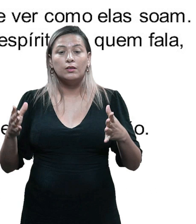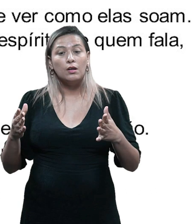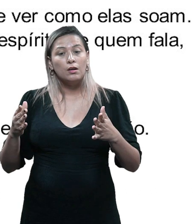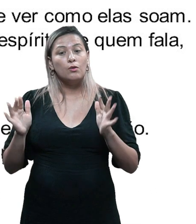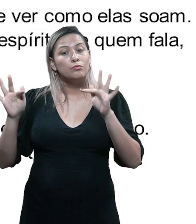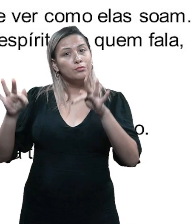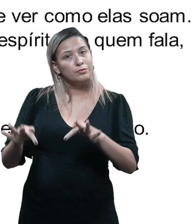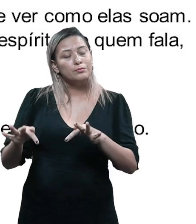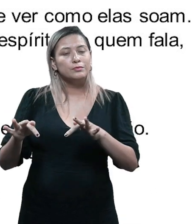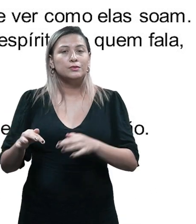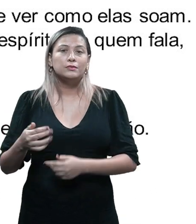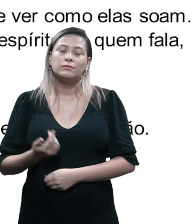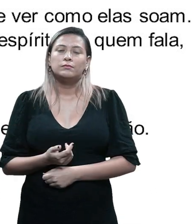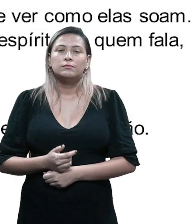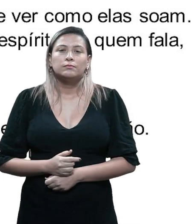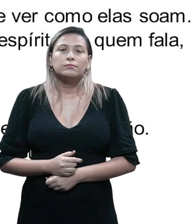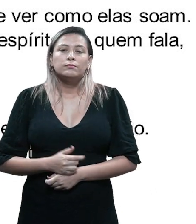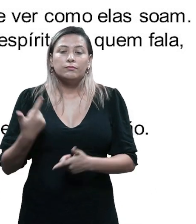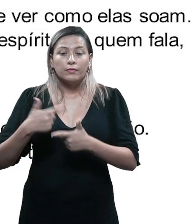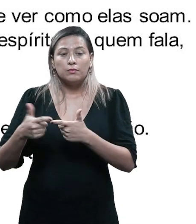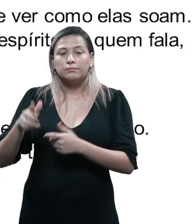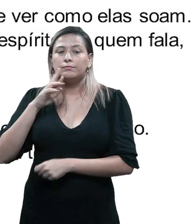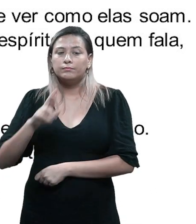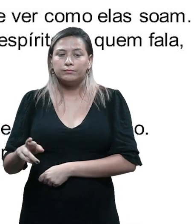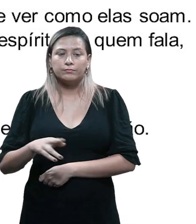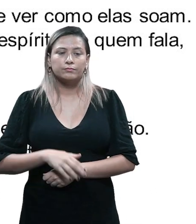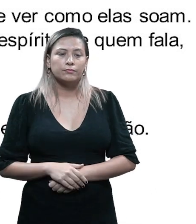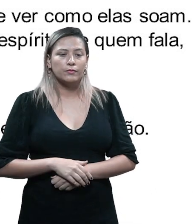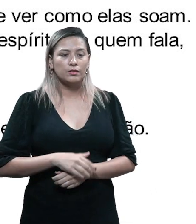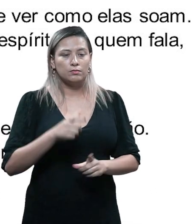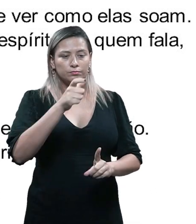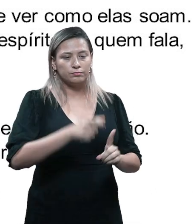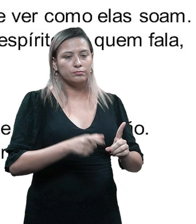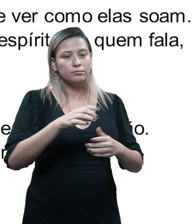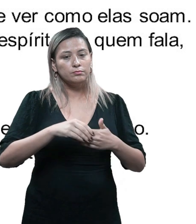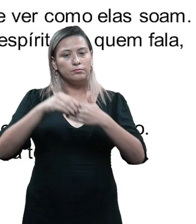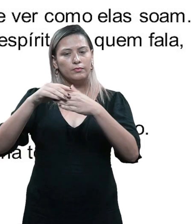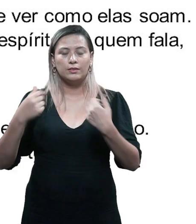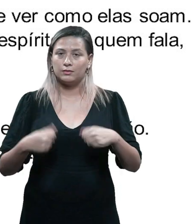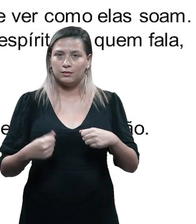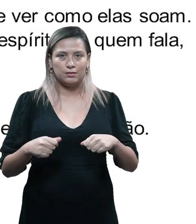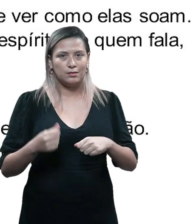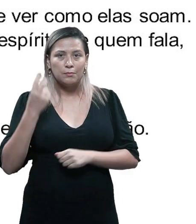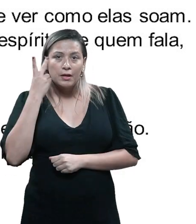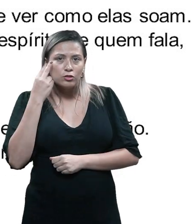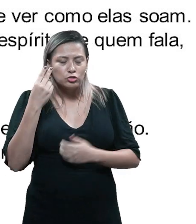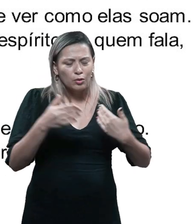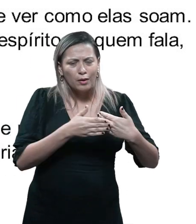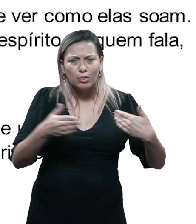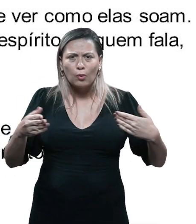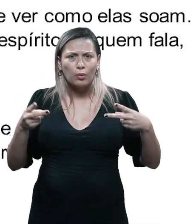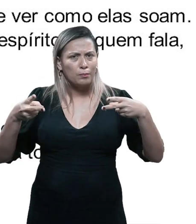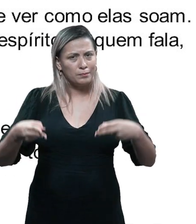um obstáculo, uma culminância e uma resolução. O protagonista da cena não é necessariamente